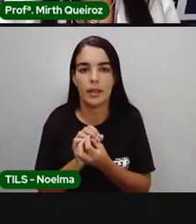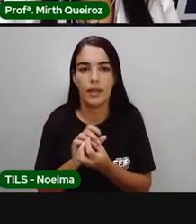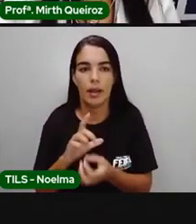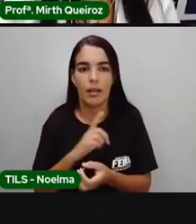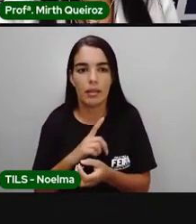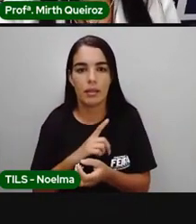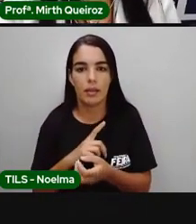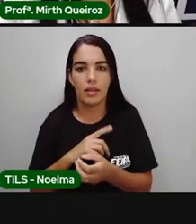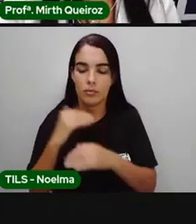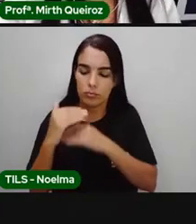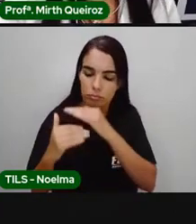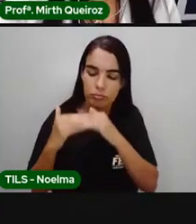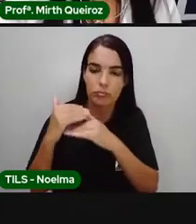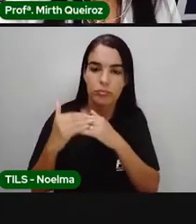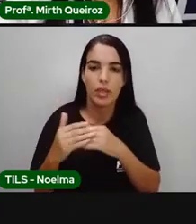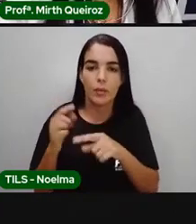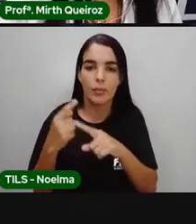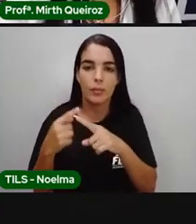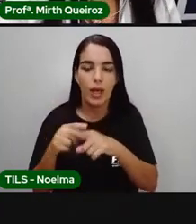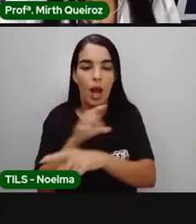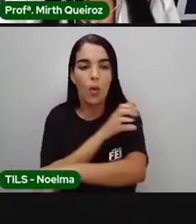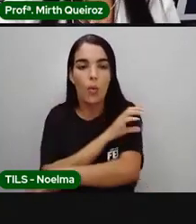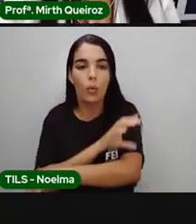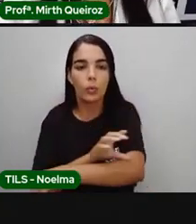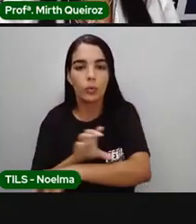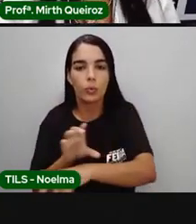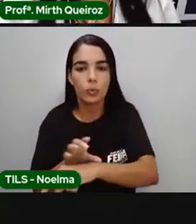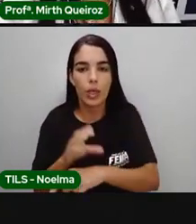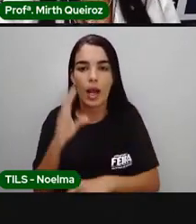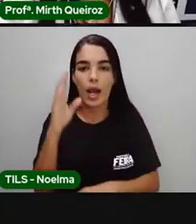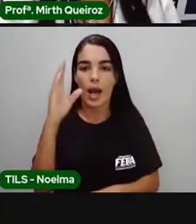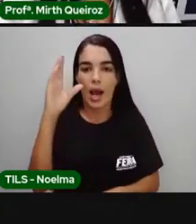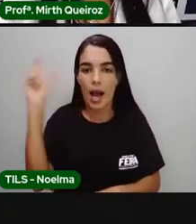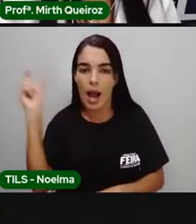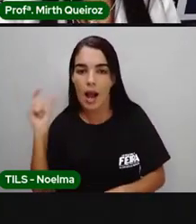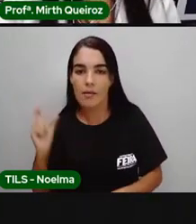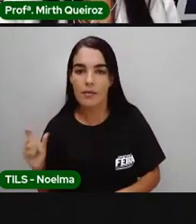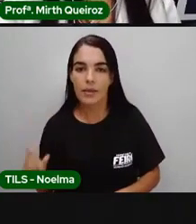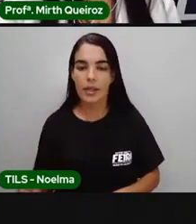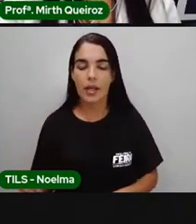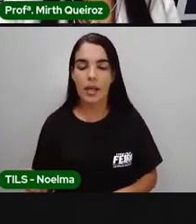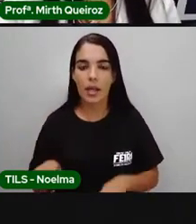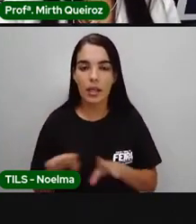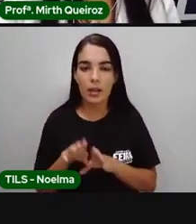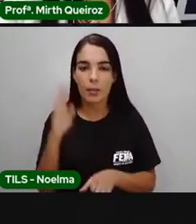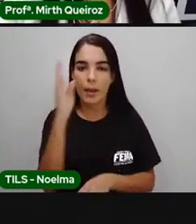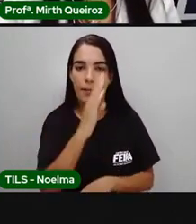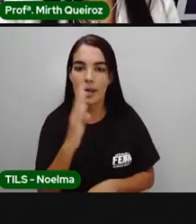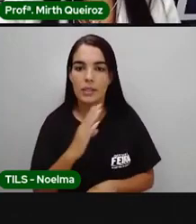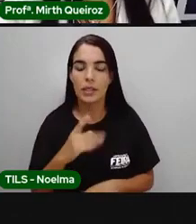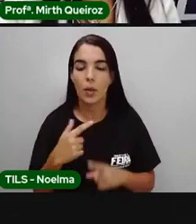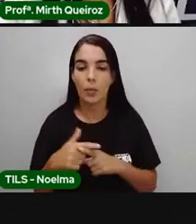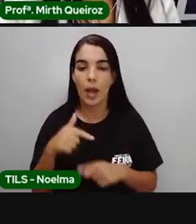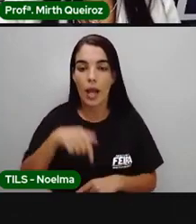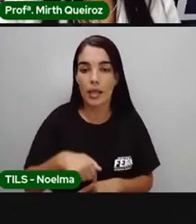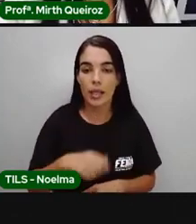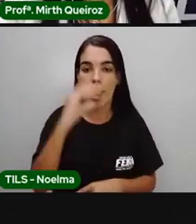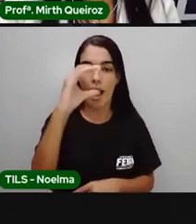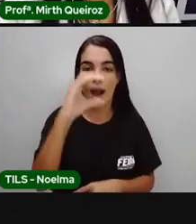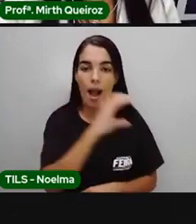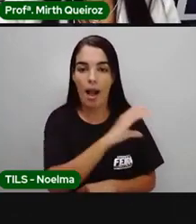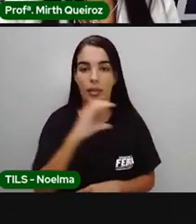fundada a partir da cultura africana e brasileira, porque no Brasil se cultuava o